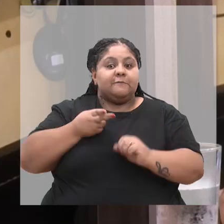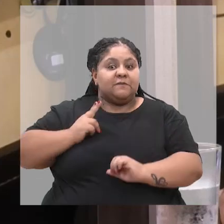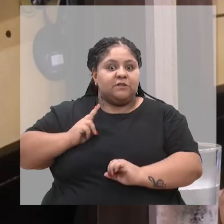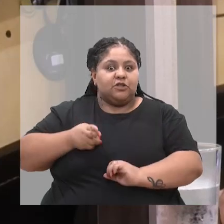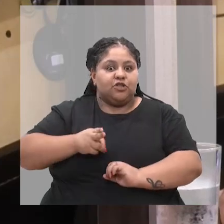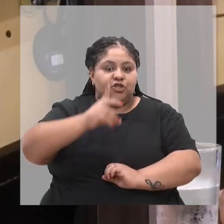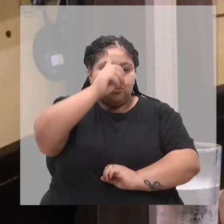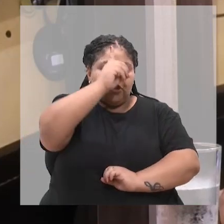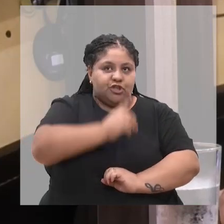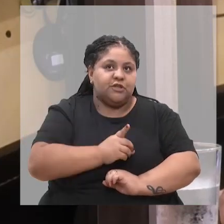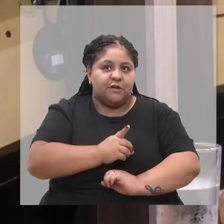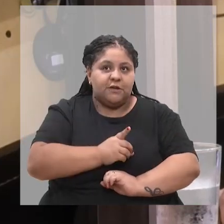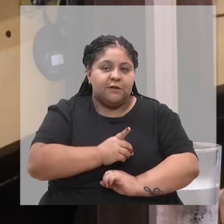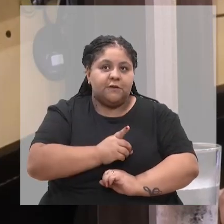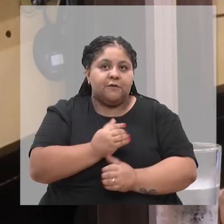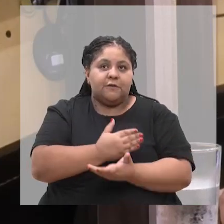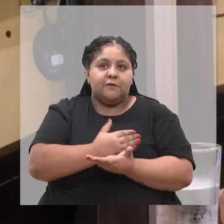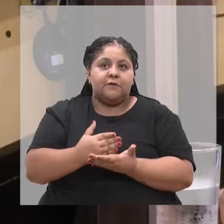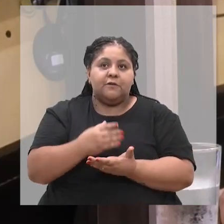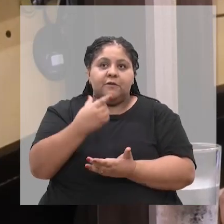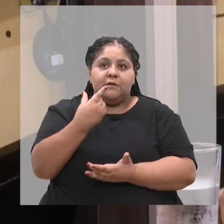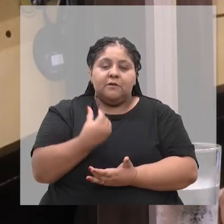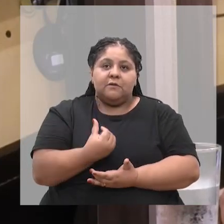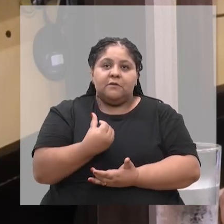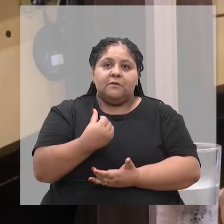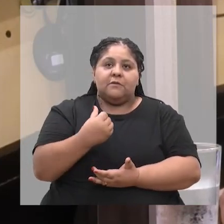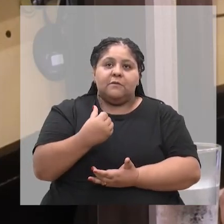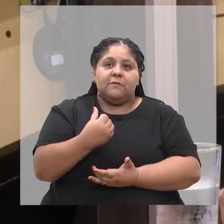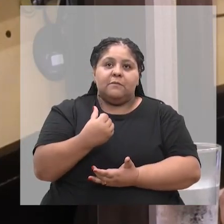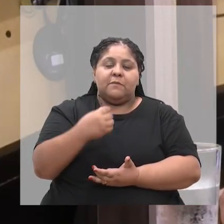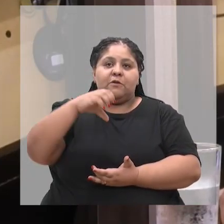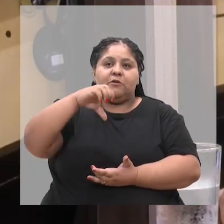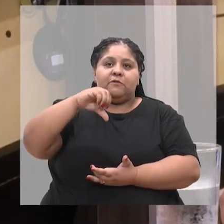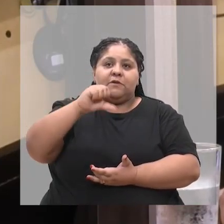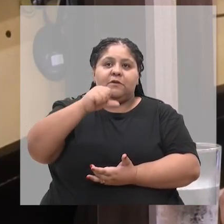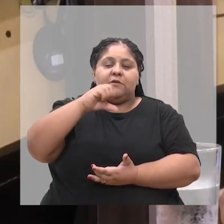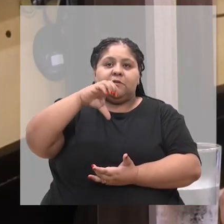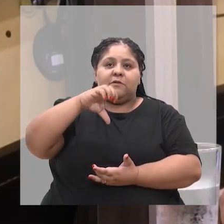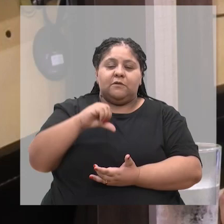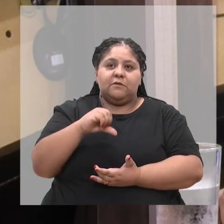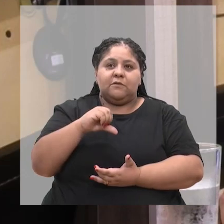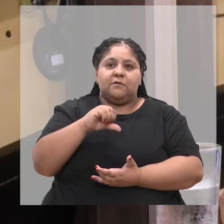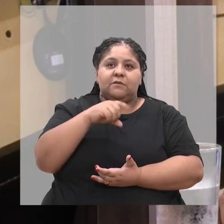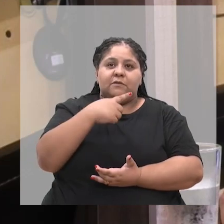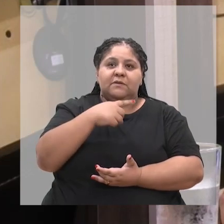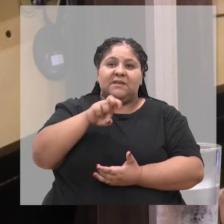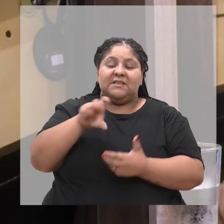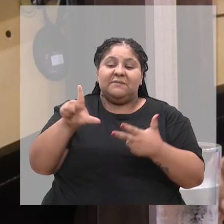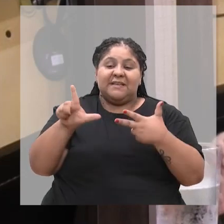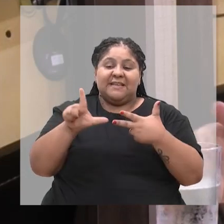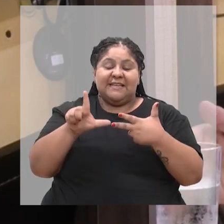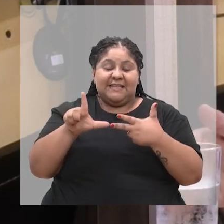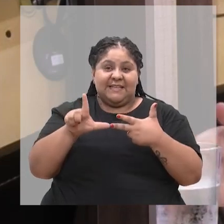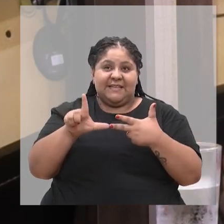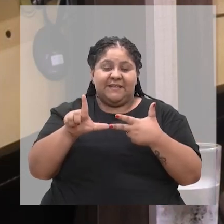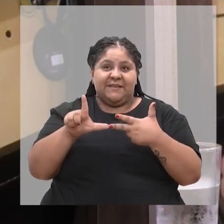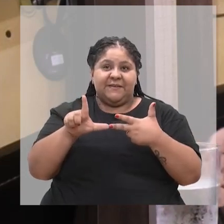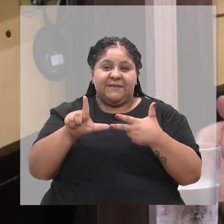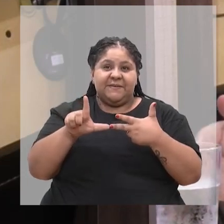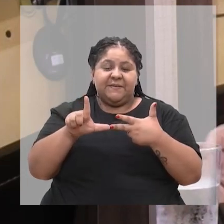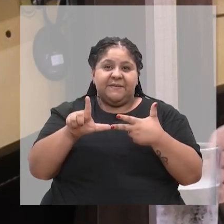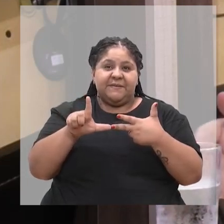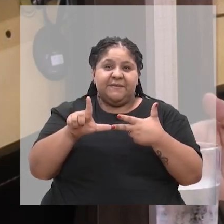consecutivas, contadas a partir de 1989, na 15ª Legislatura, de